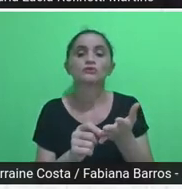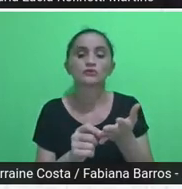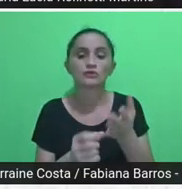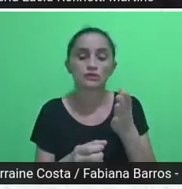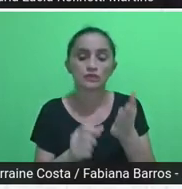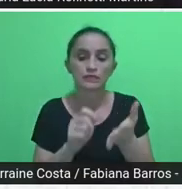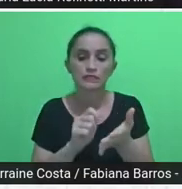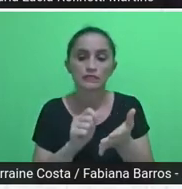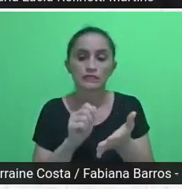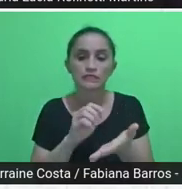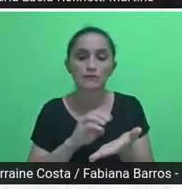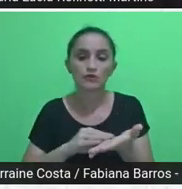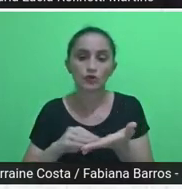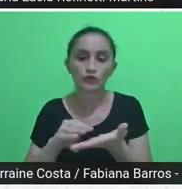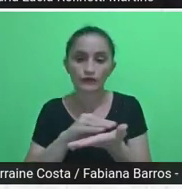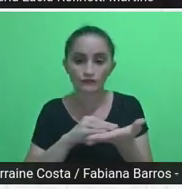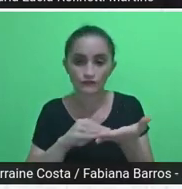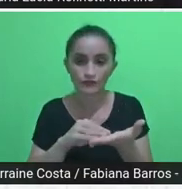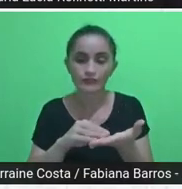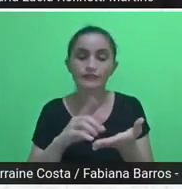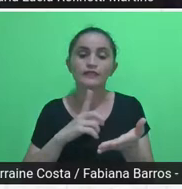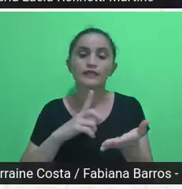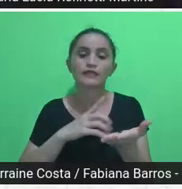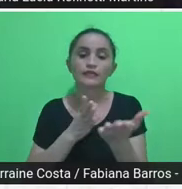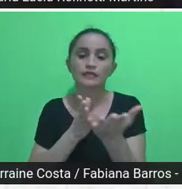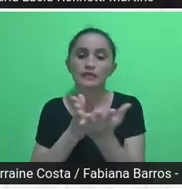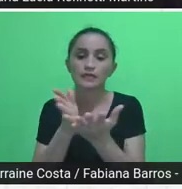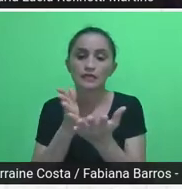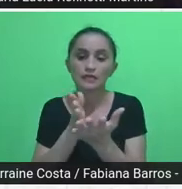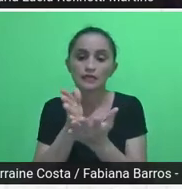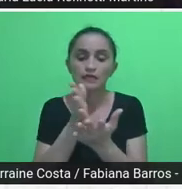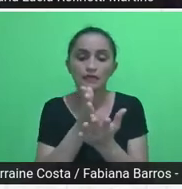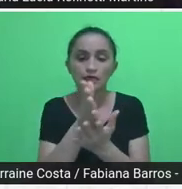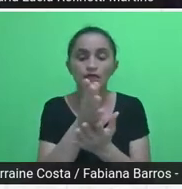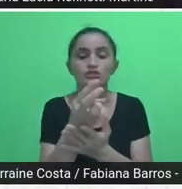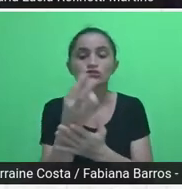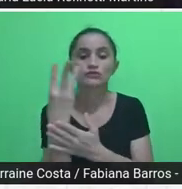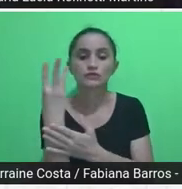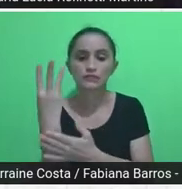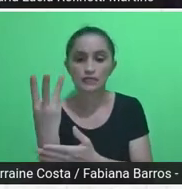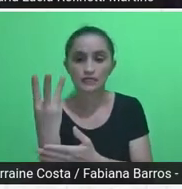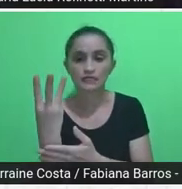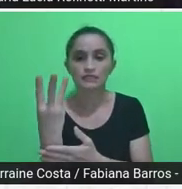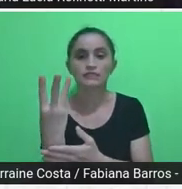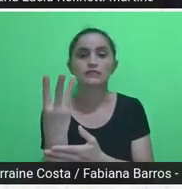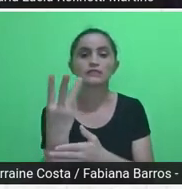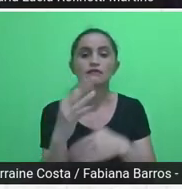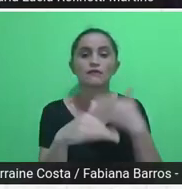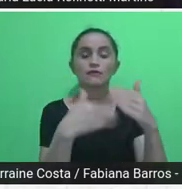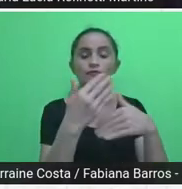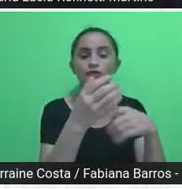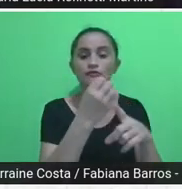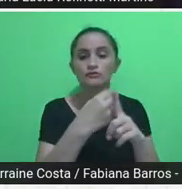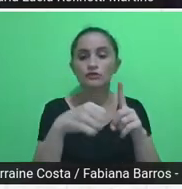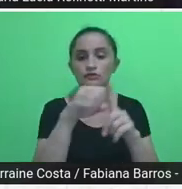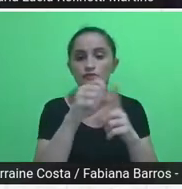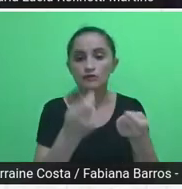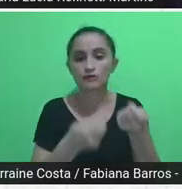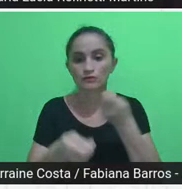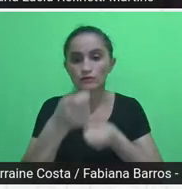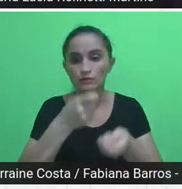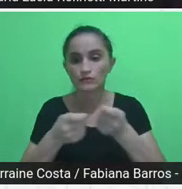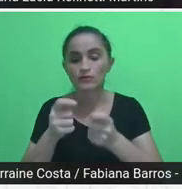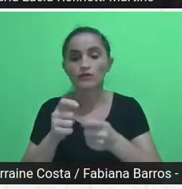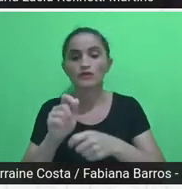três eixos temáticos, desenvolvimento socioeconômico, gestão pública, orçamento público, e,